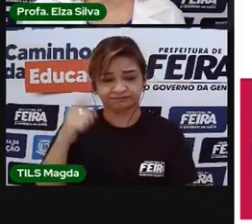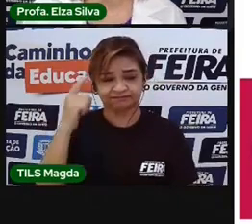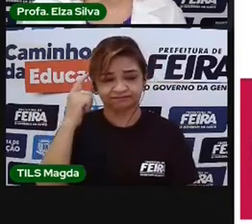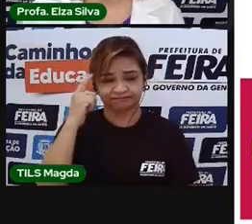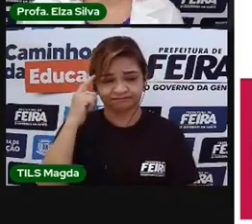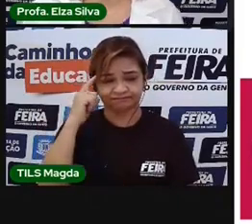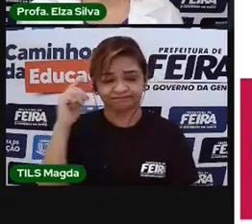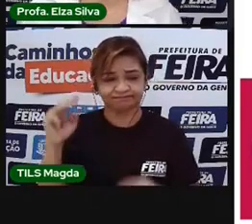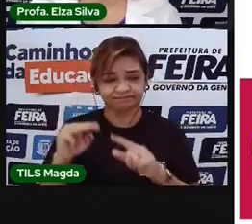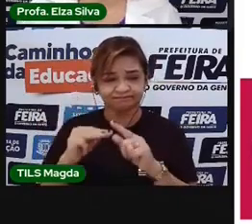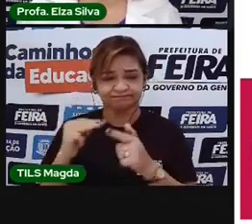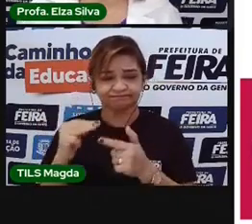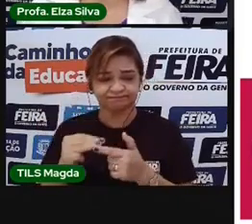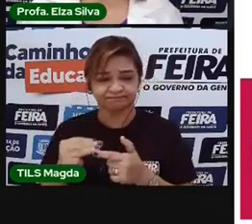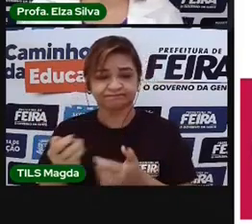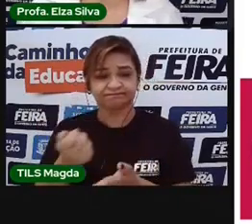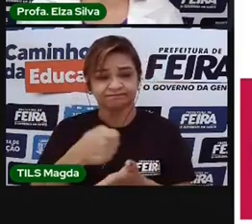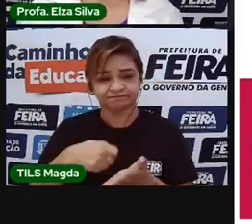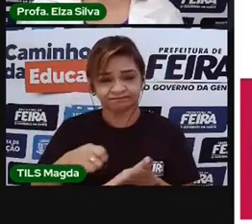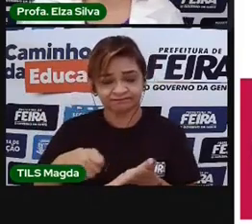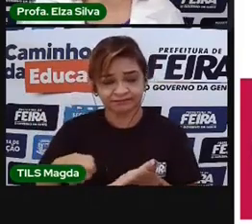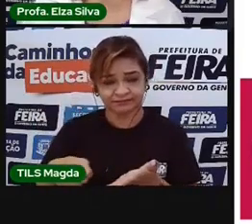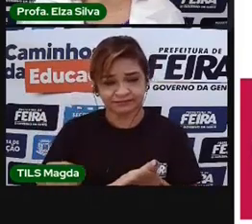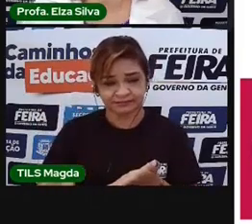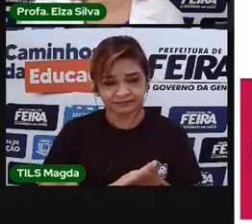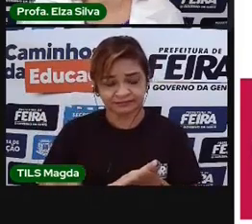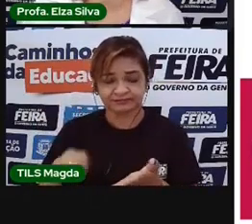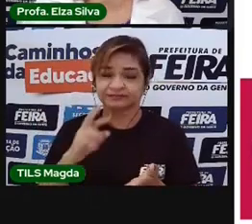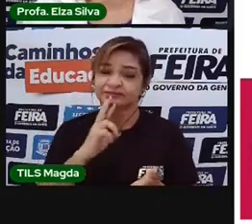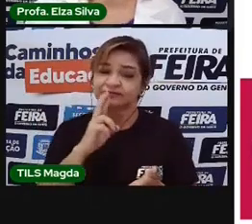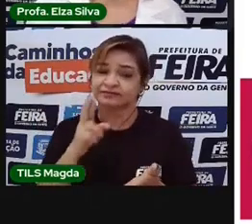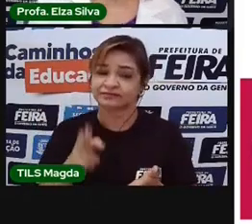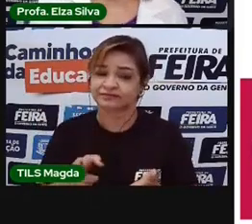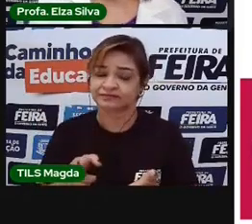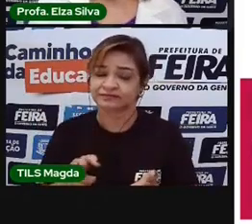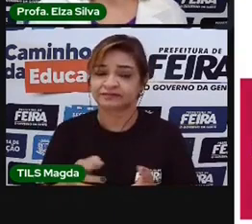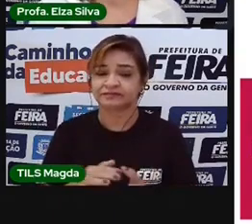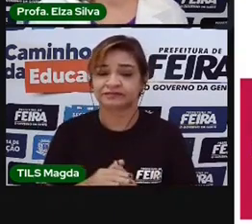questões e registrem as respostas no seu caderno.